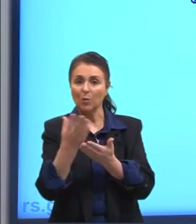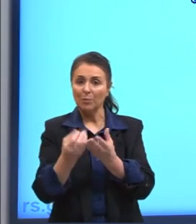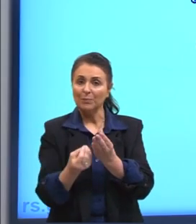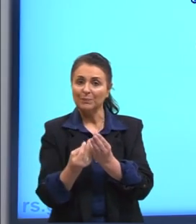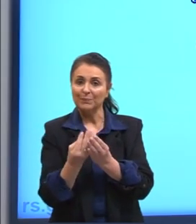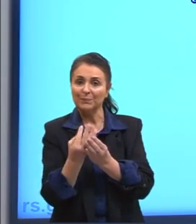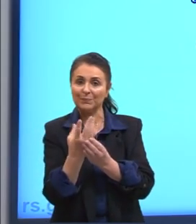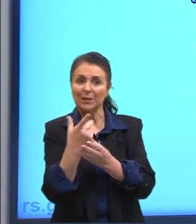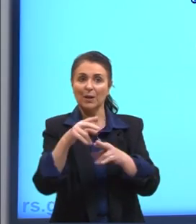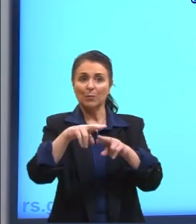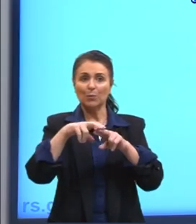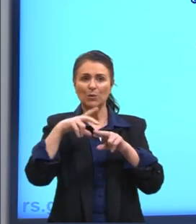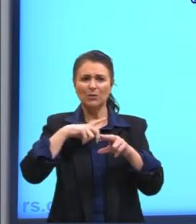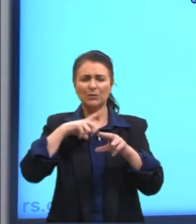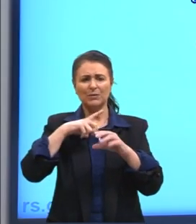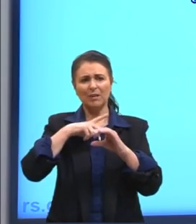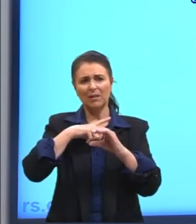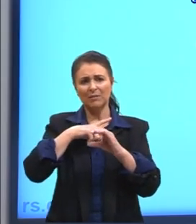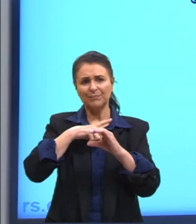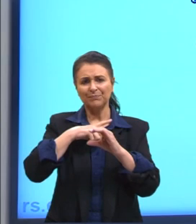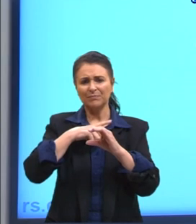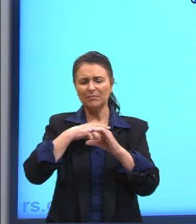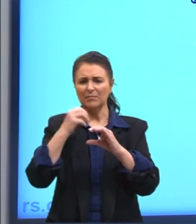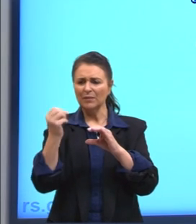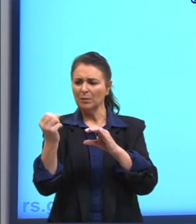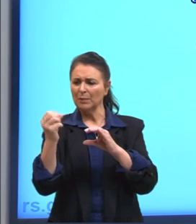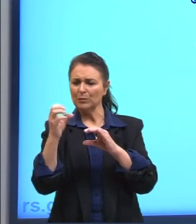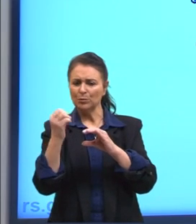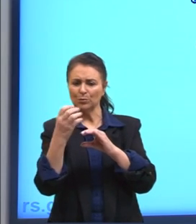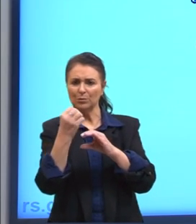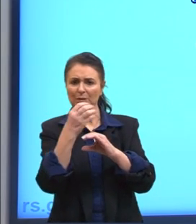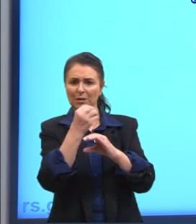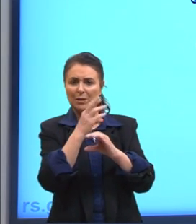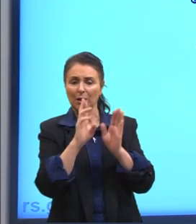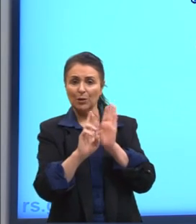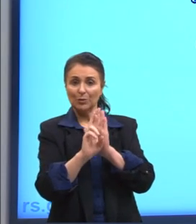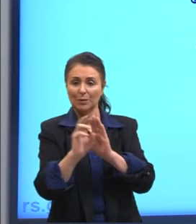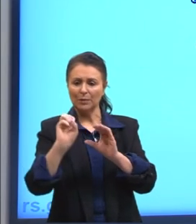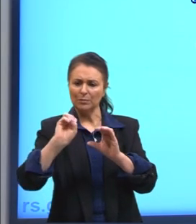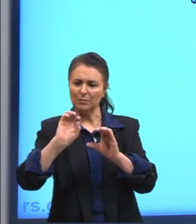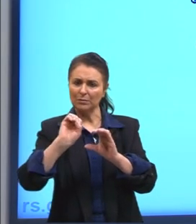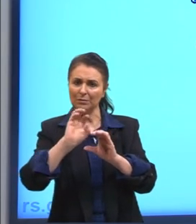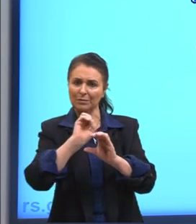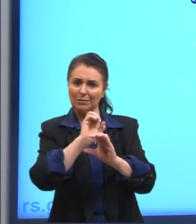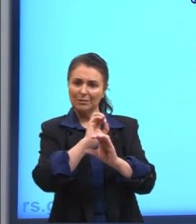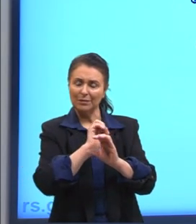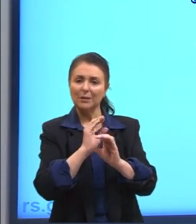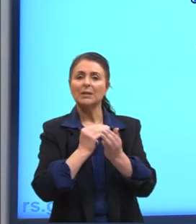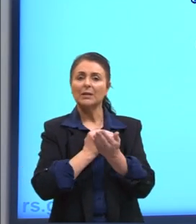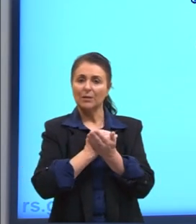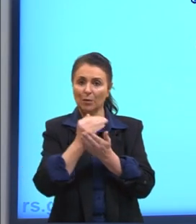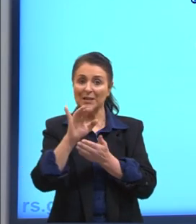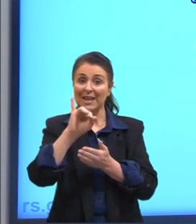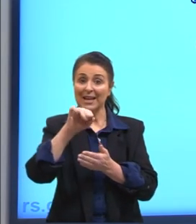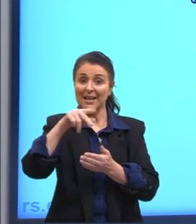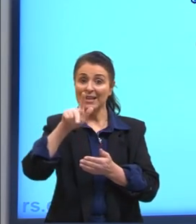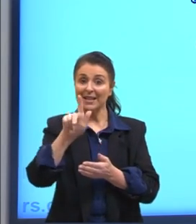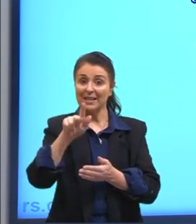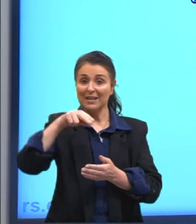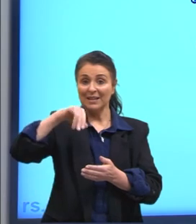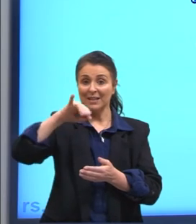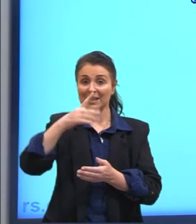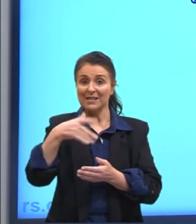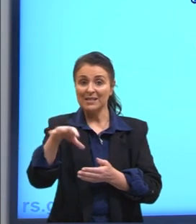Por isso que tem, tipo, luzinhas aqui, né, representação de umas luzes, Inicia, então, a ignição e leva